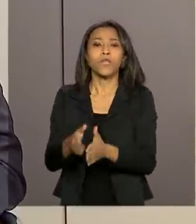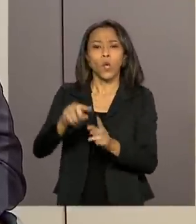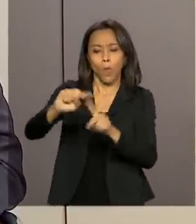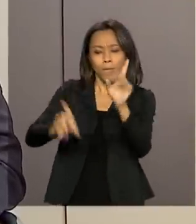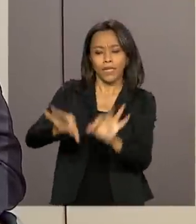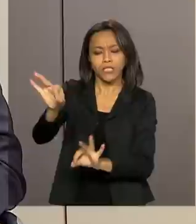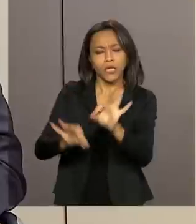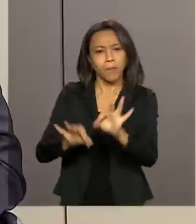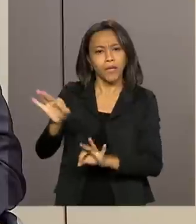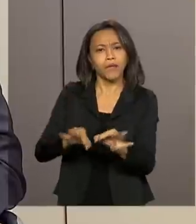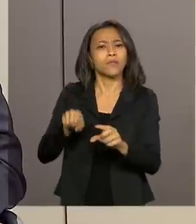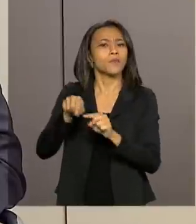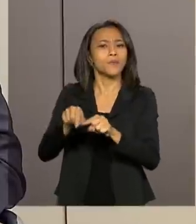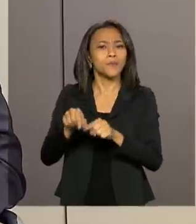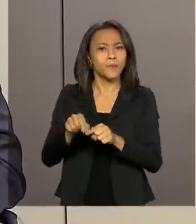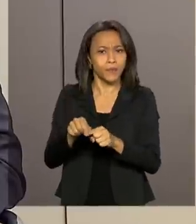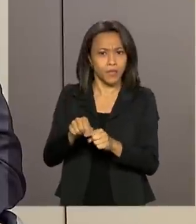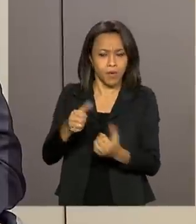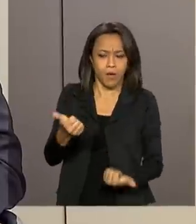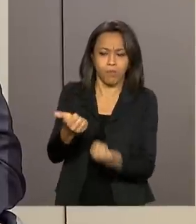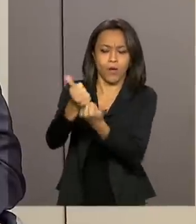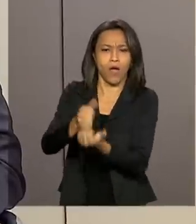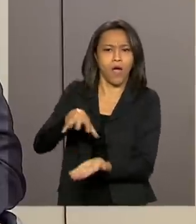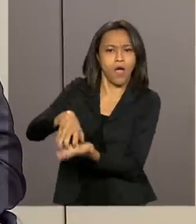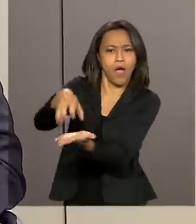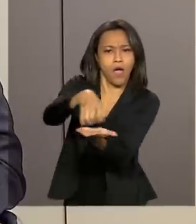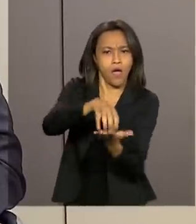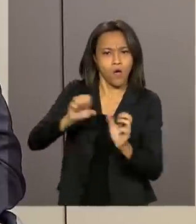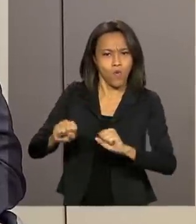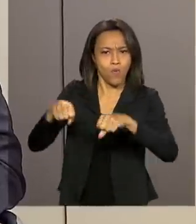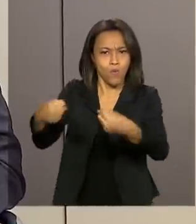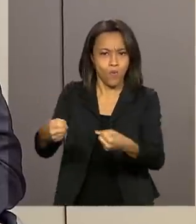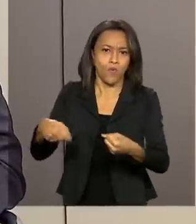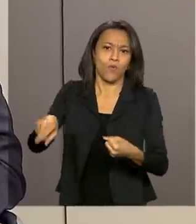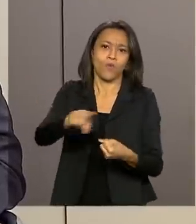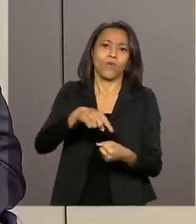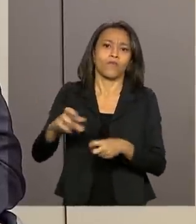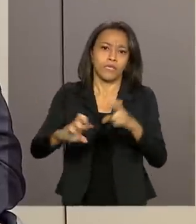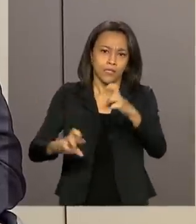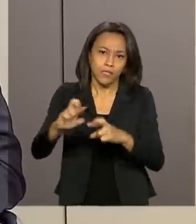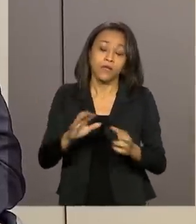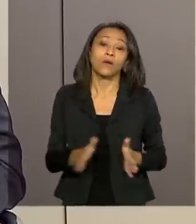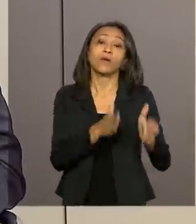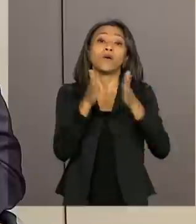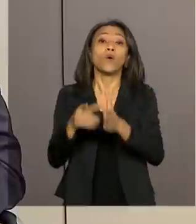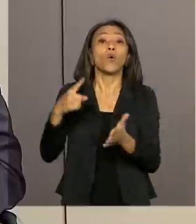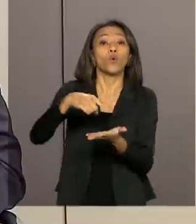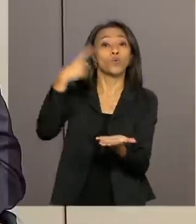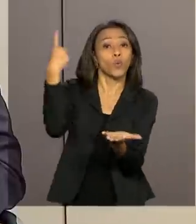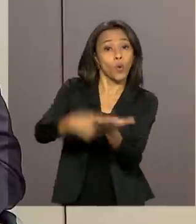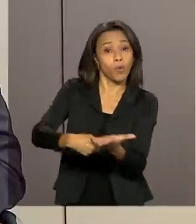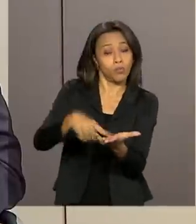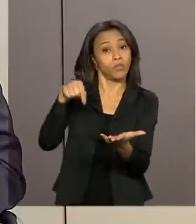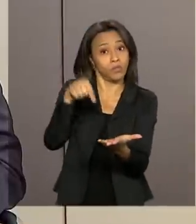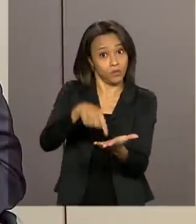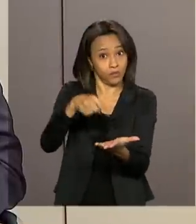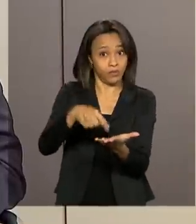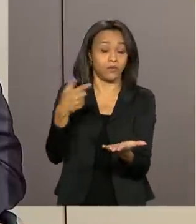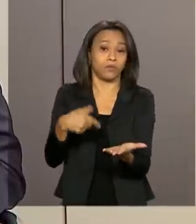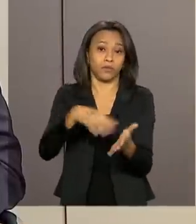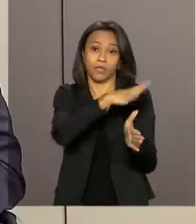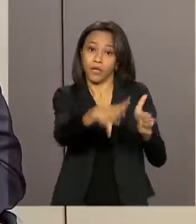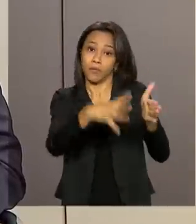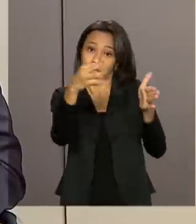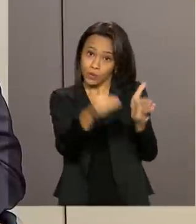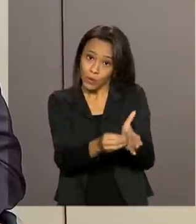recuperar a capacidade operacional das agências, o fortalecimento da Organização do Tratado de Cooperação Amazônica, a